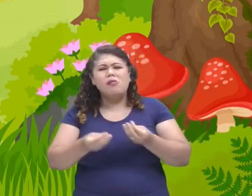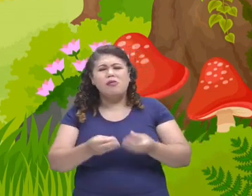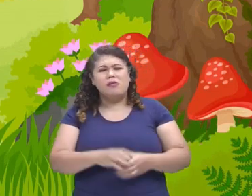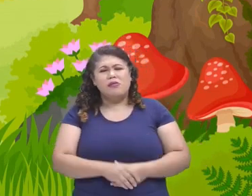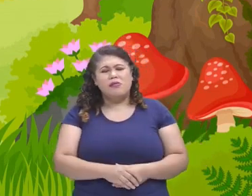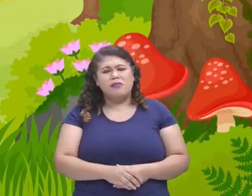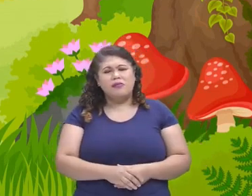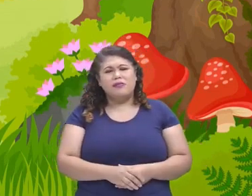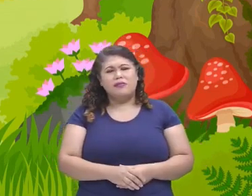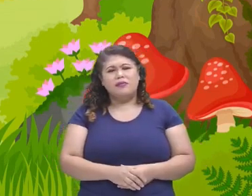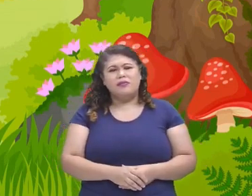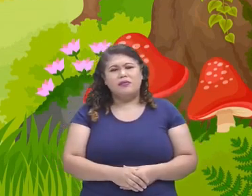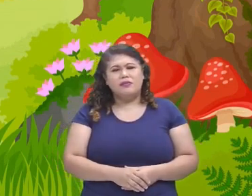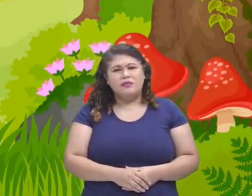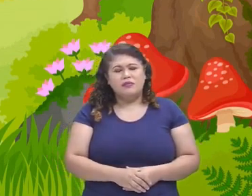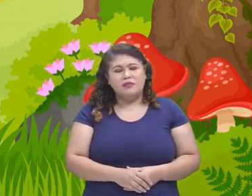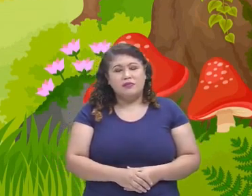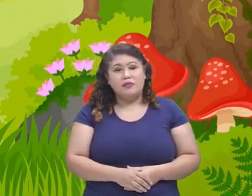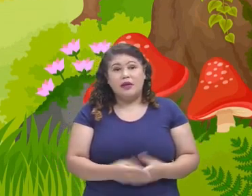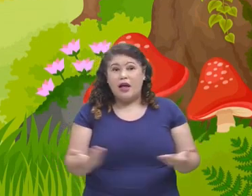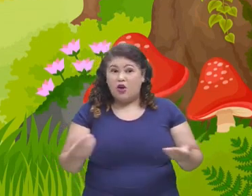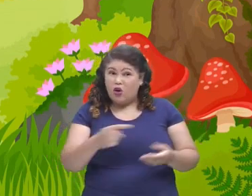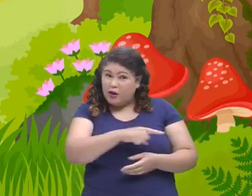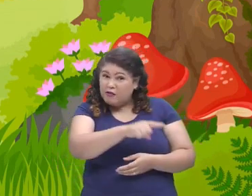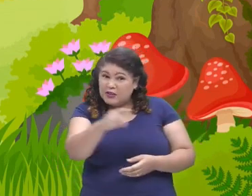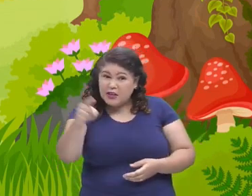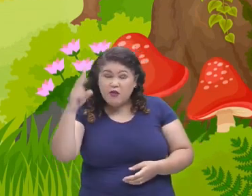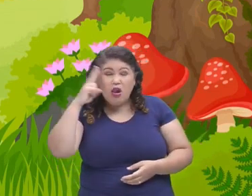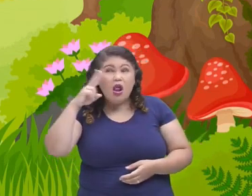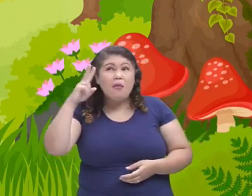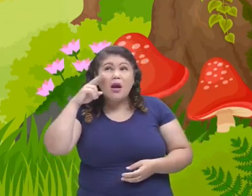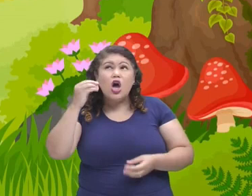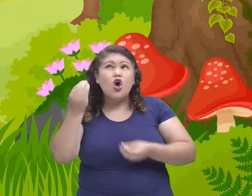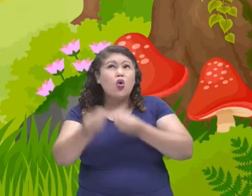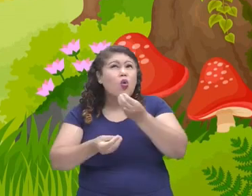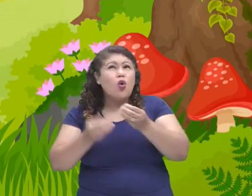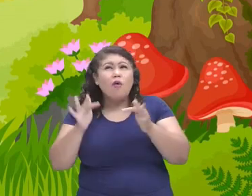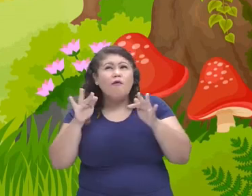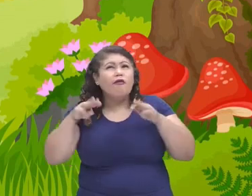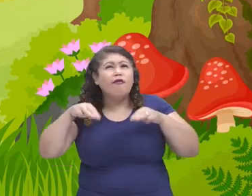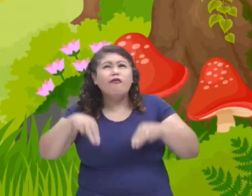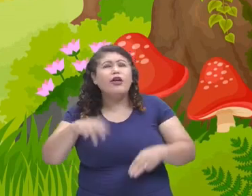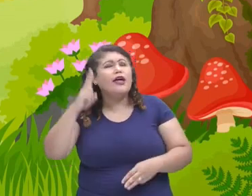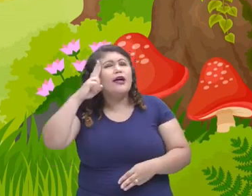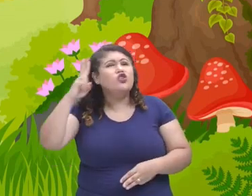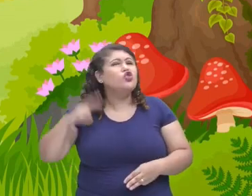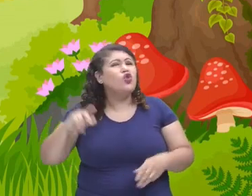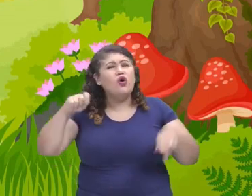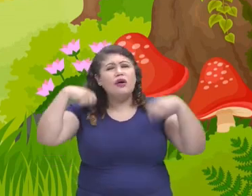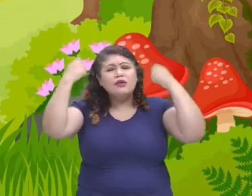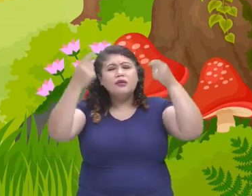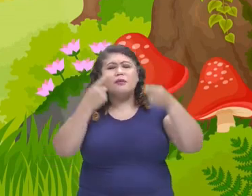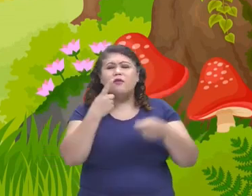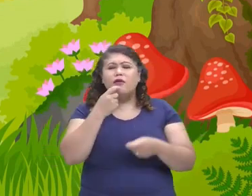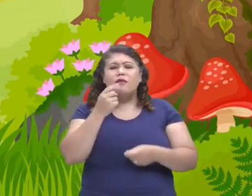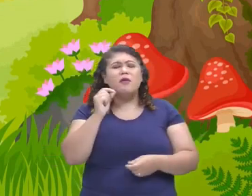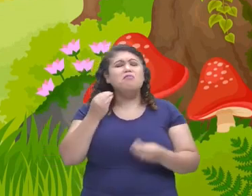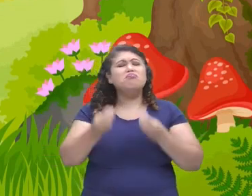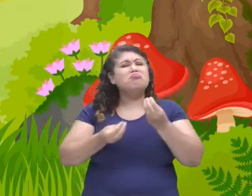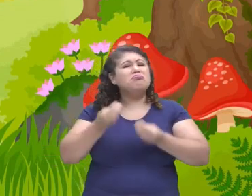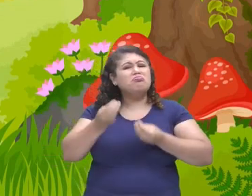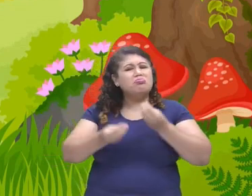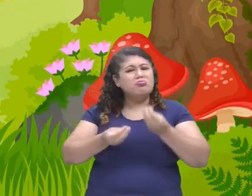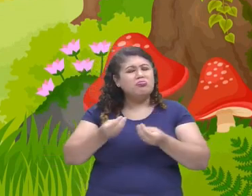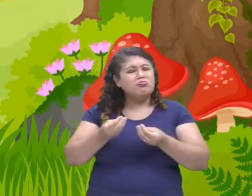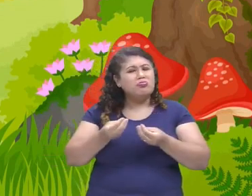o desafio é vocês se lembrarem como a nossa historinha terminou. E o nosso tempo vai começar